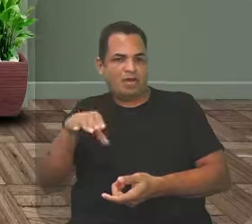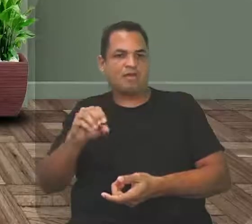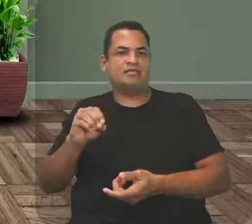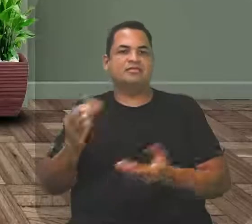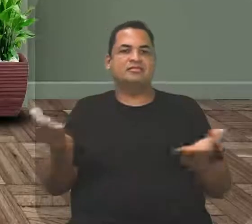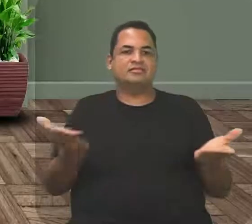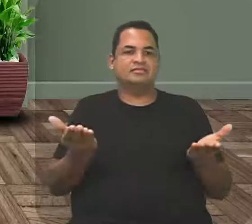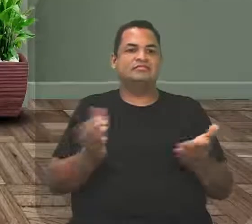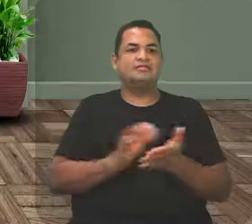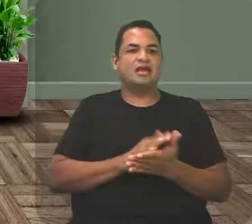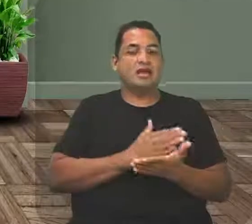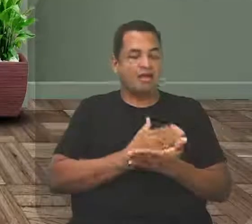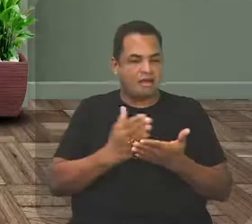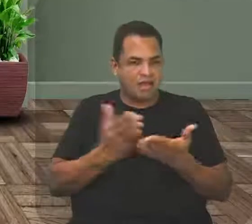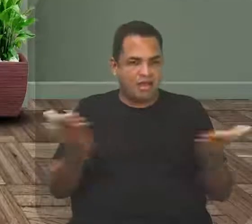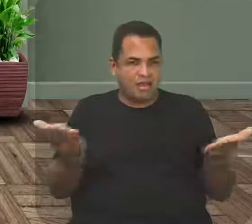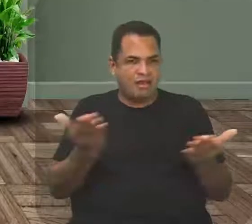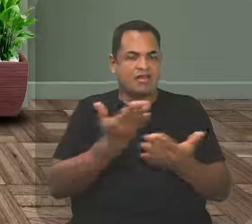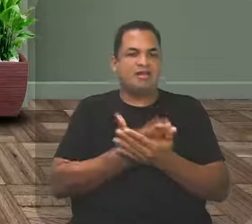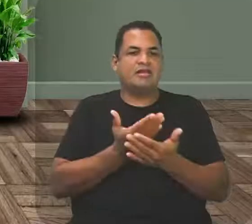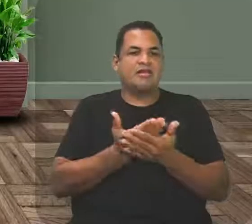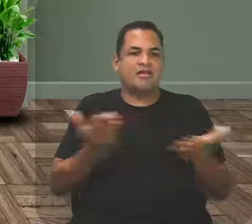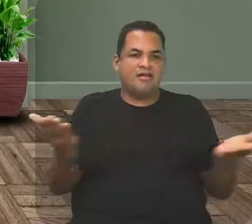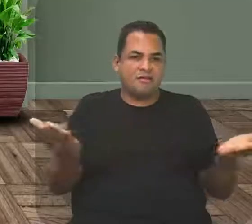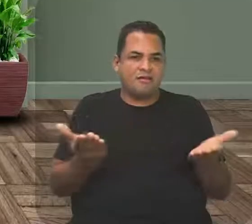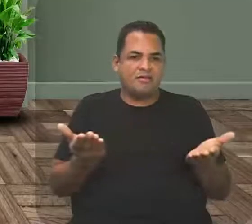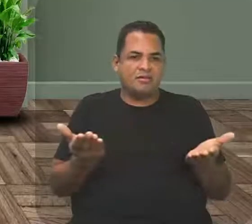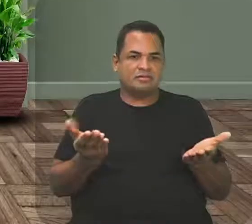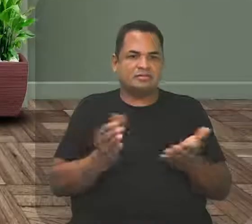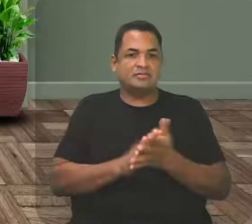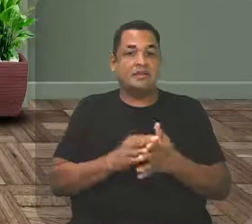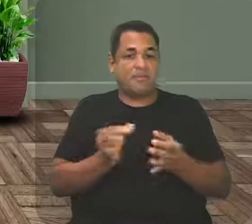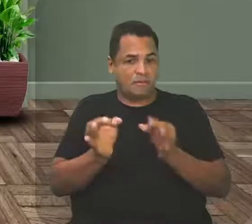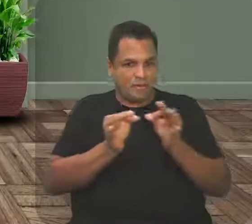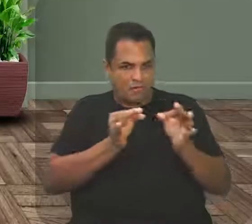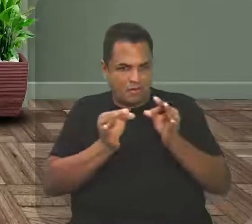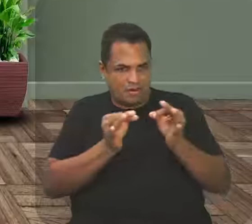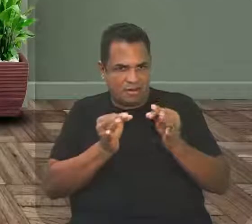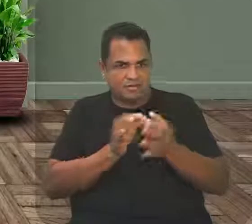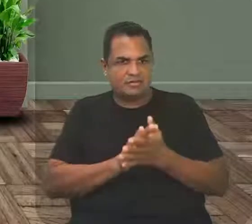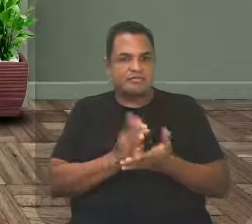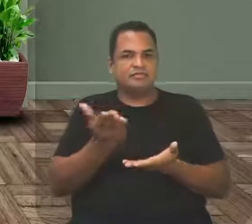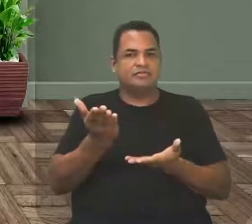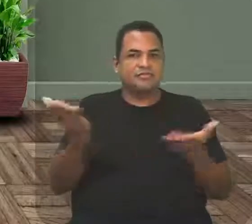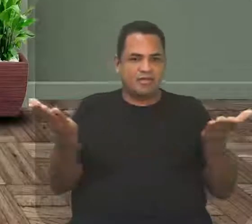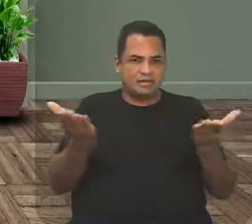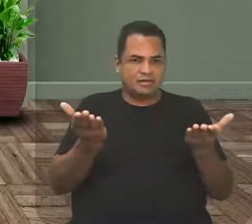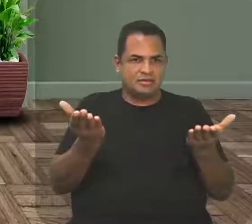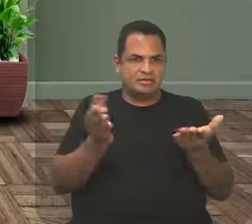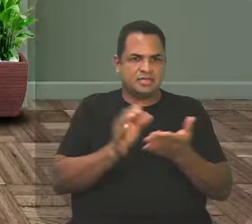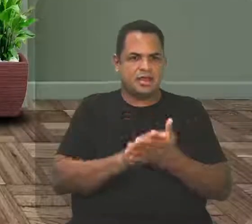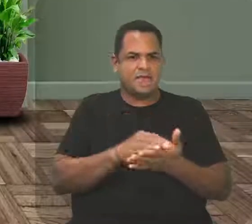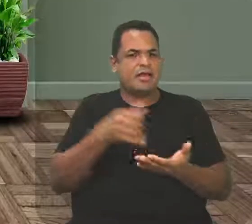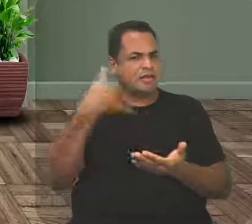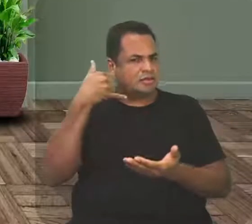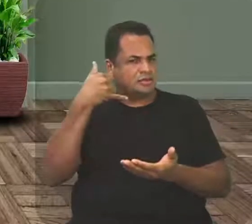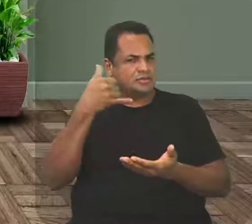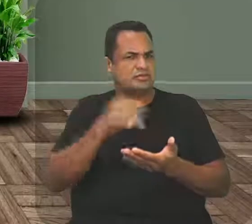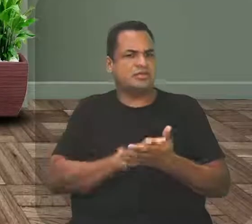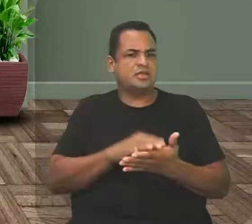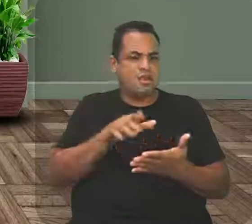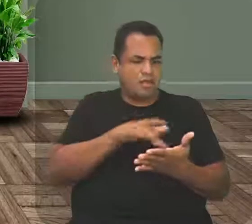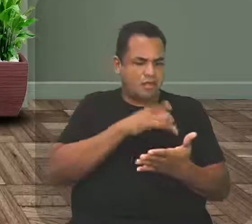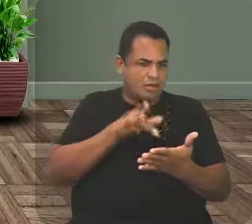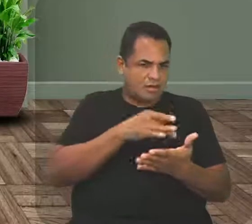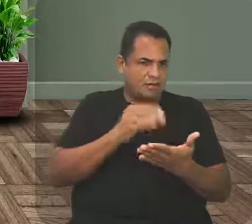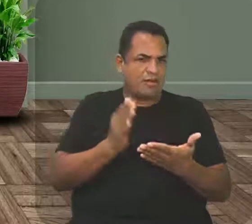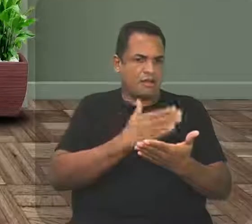só. Vamos para a nossa aula. E dessa vez, fiquem preparados. Carregue aí, nesse momento, seu celular, seu tablet,